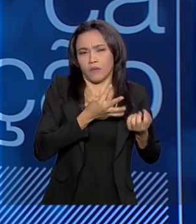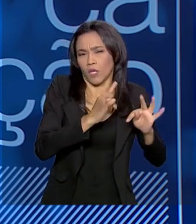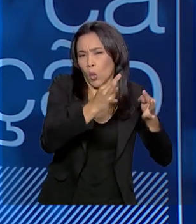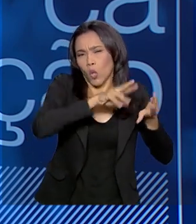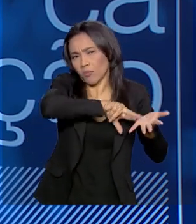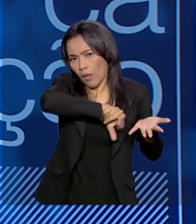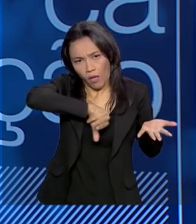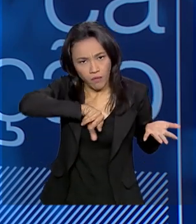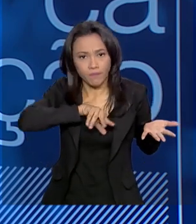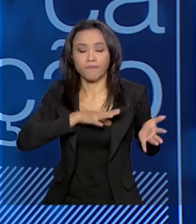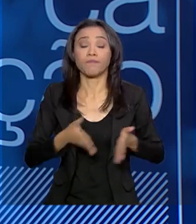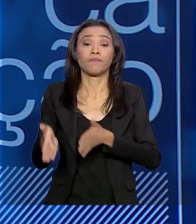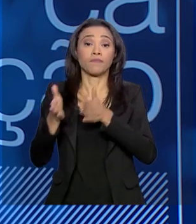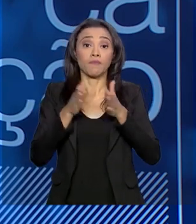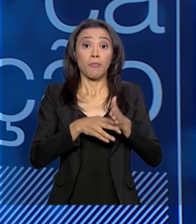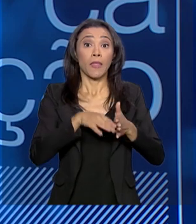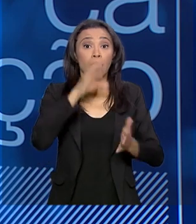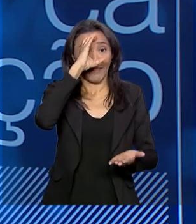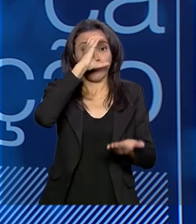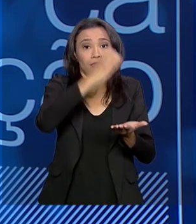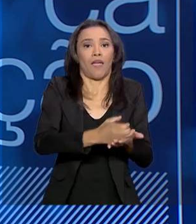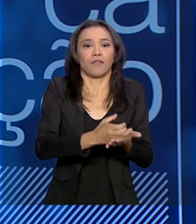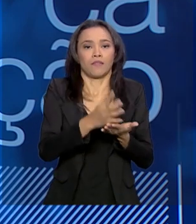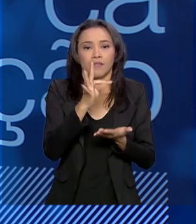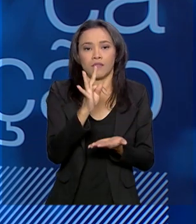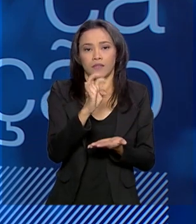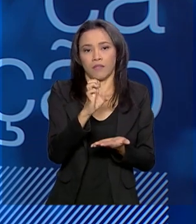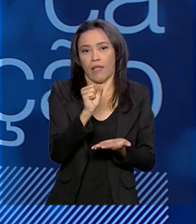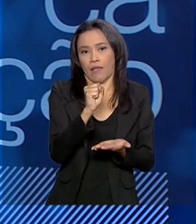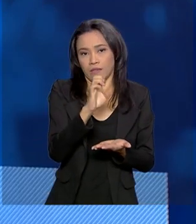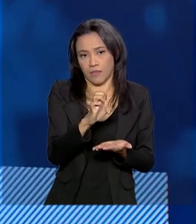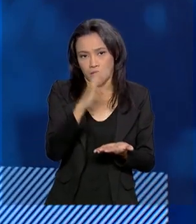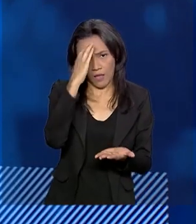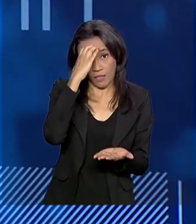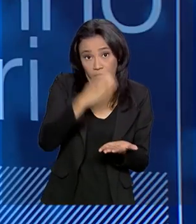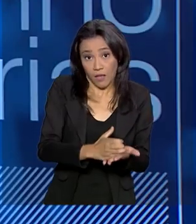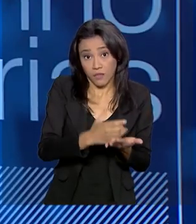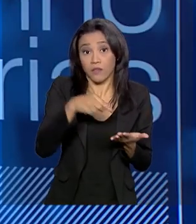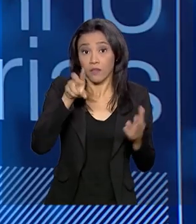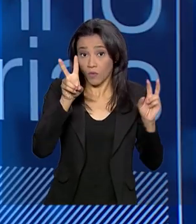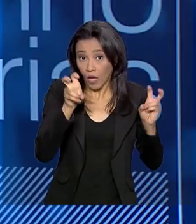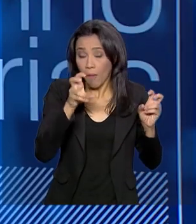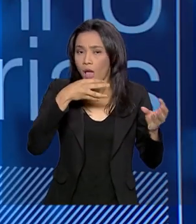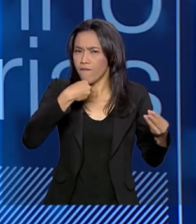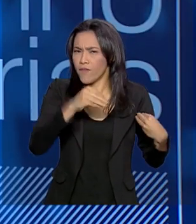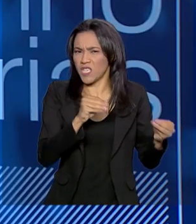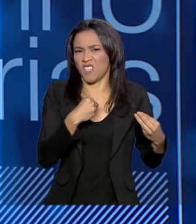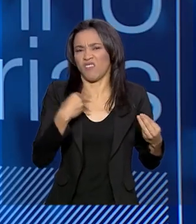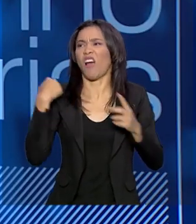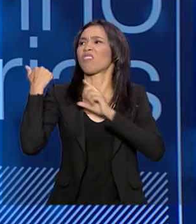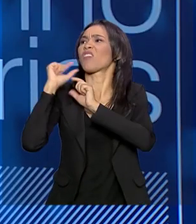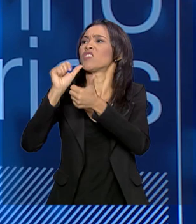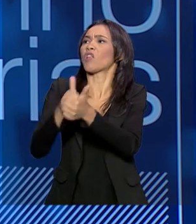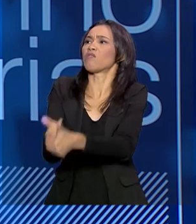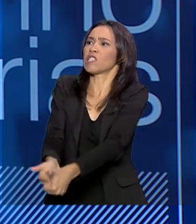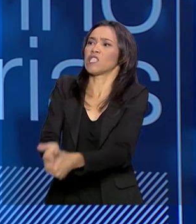E o produto da tese do doutorado também é mais flexível. Não precisa ser uma tese tradicional. Ele pode ser uma tese, por